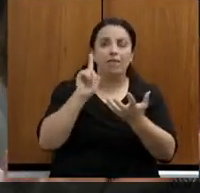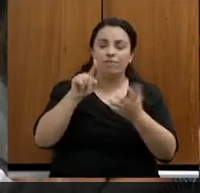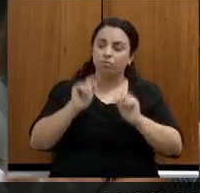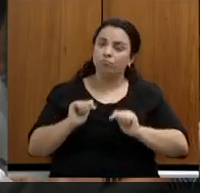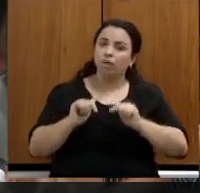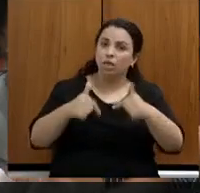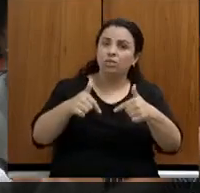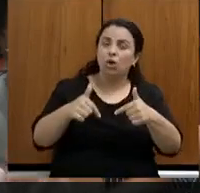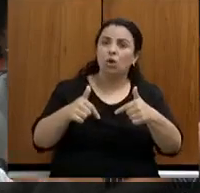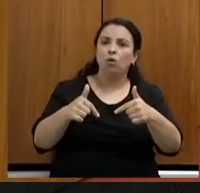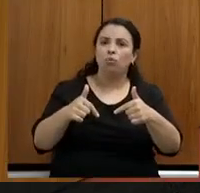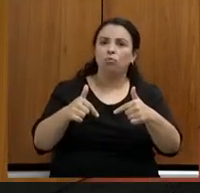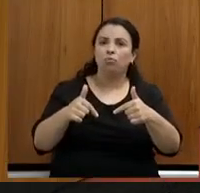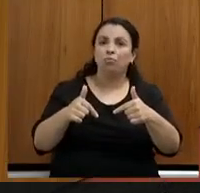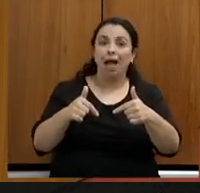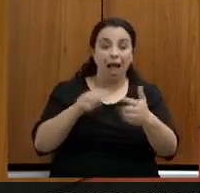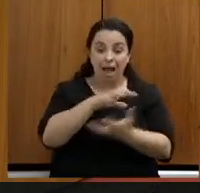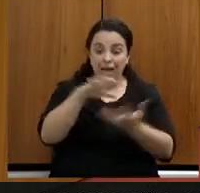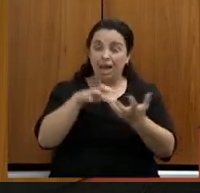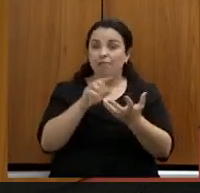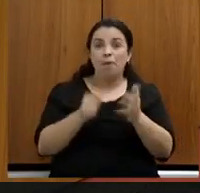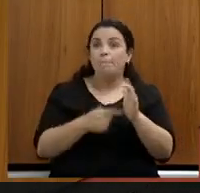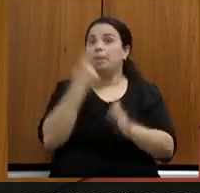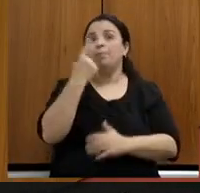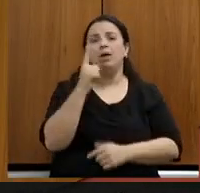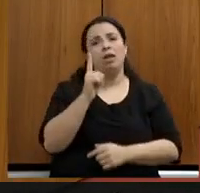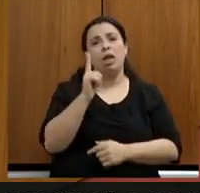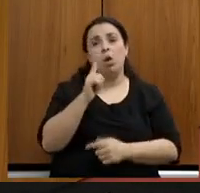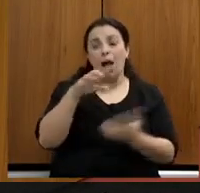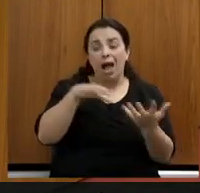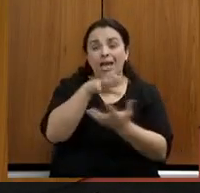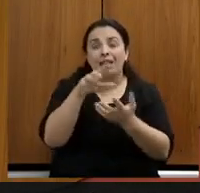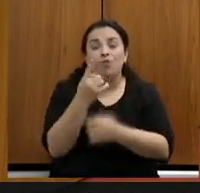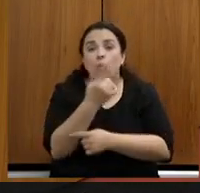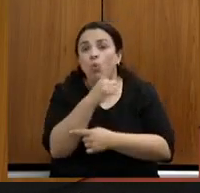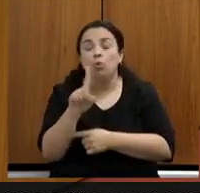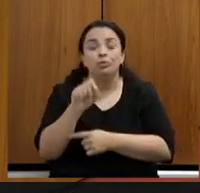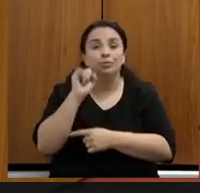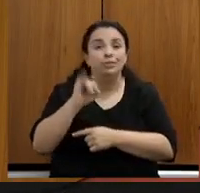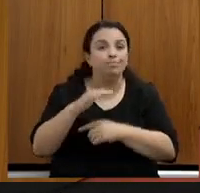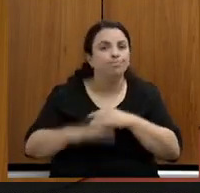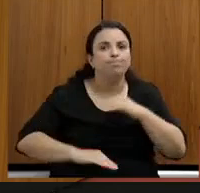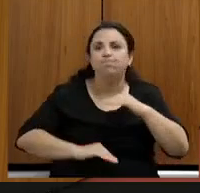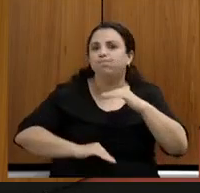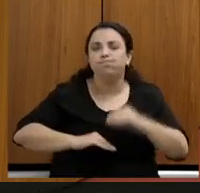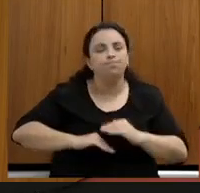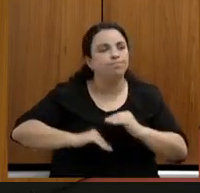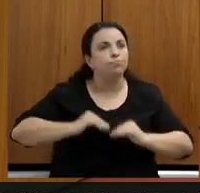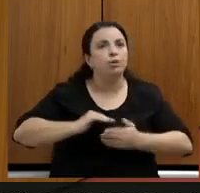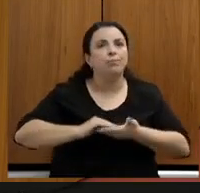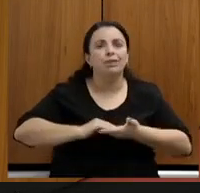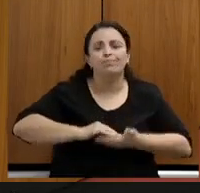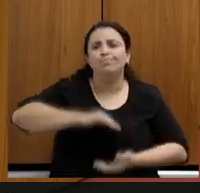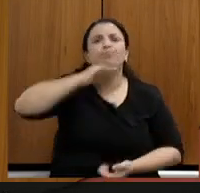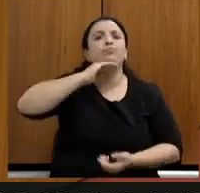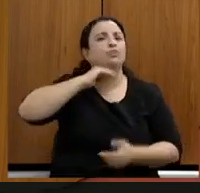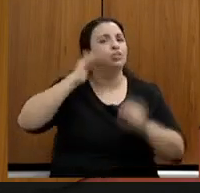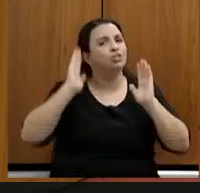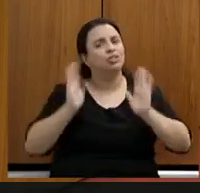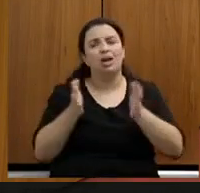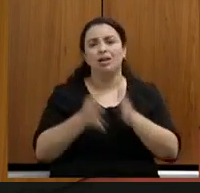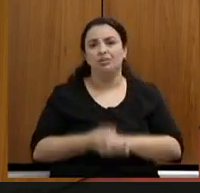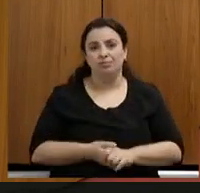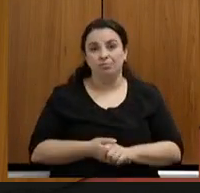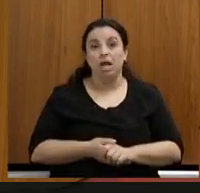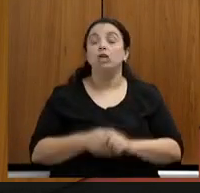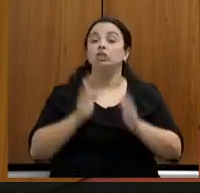A greve não é o primeiro, a greve é a última coisa que se faz quando os processos de discussão via o sindicato,